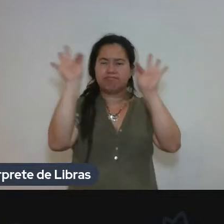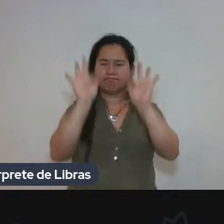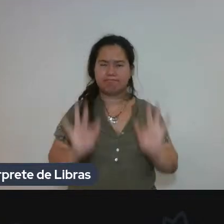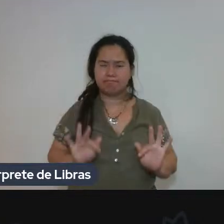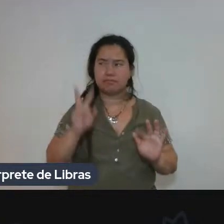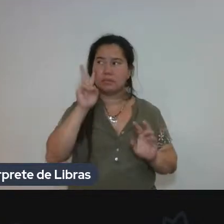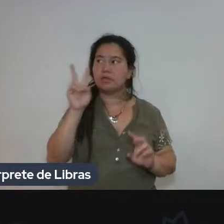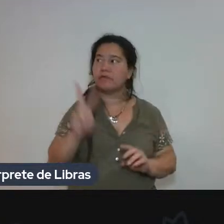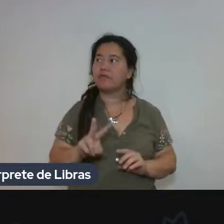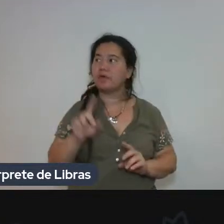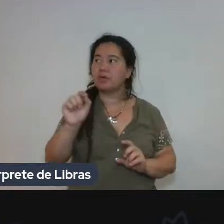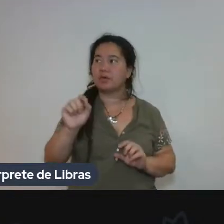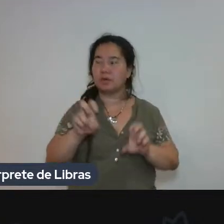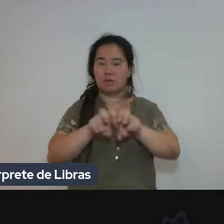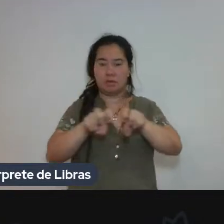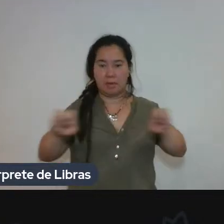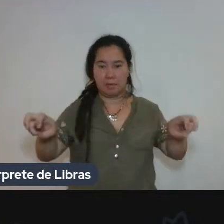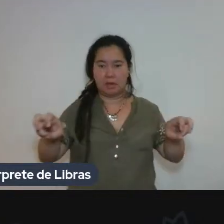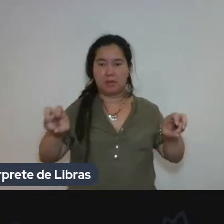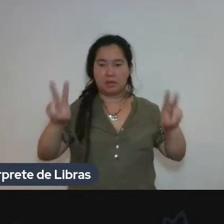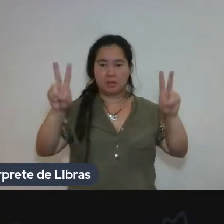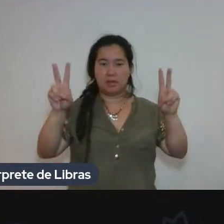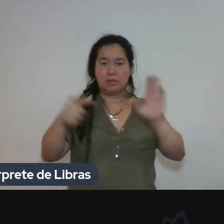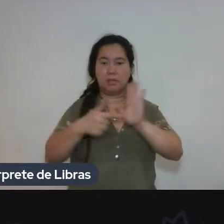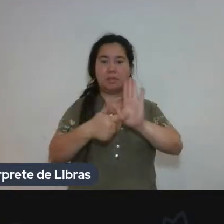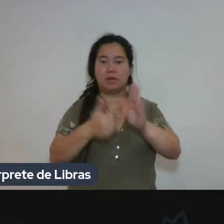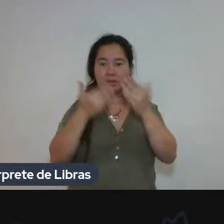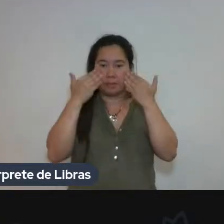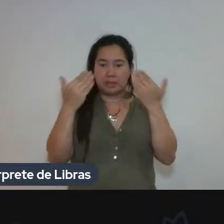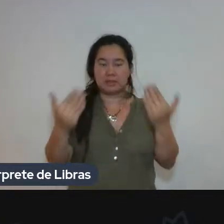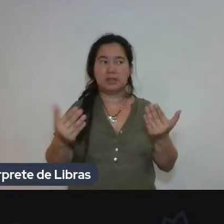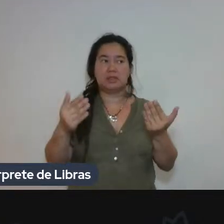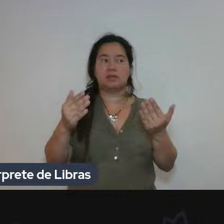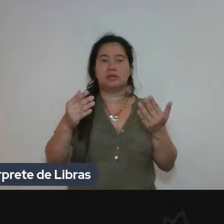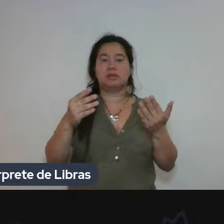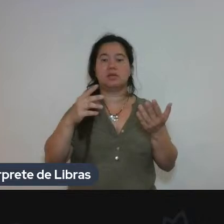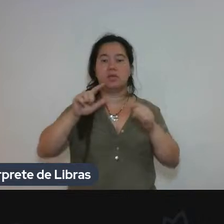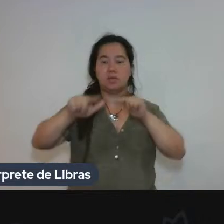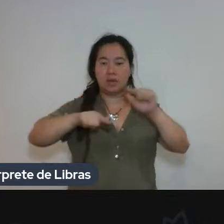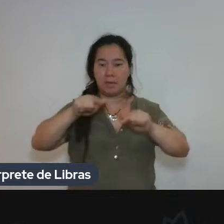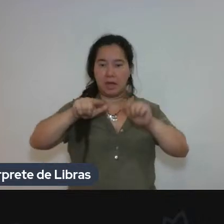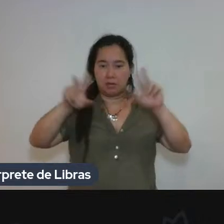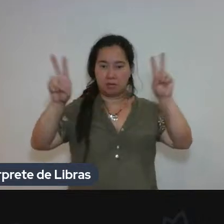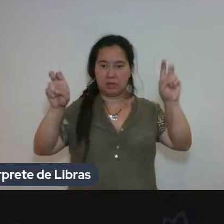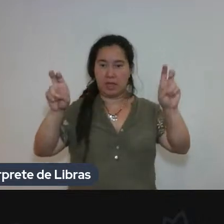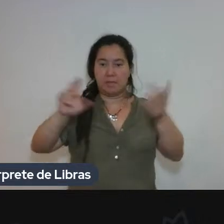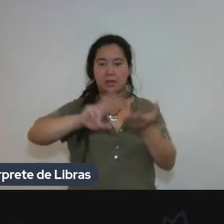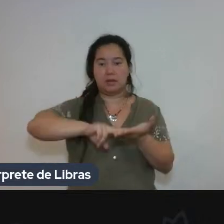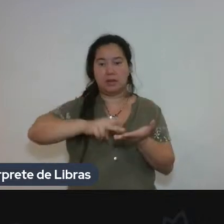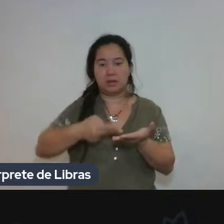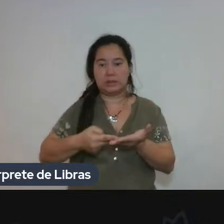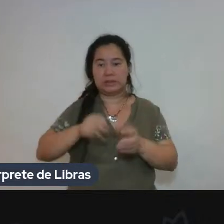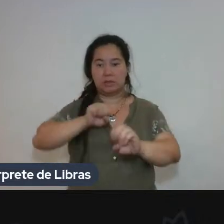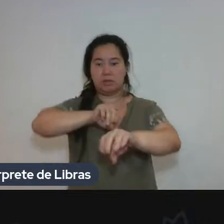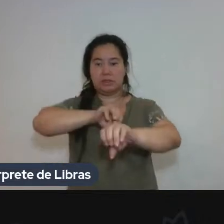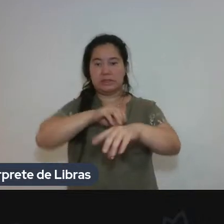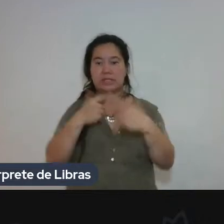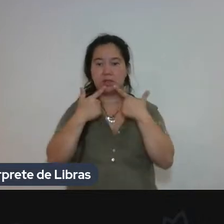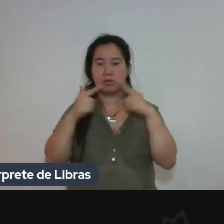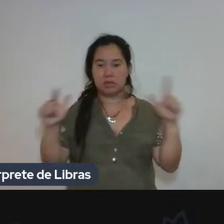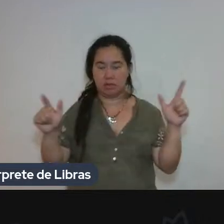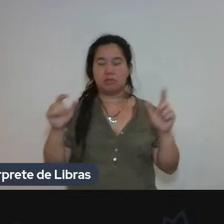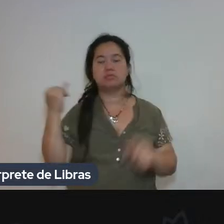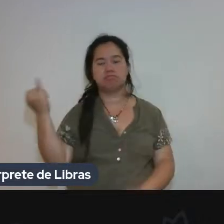aqui na mesa das Jornadas um trabalho sobre tradução e ensino de línguas. Acho que é muito, muito importante que a gente faça esse